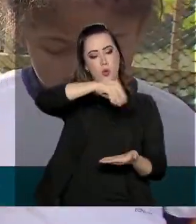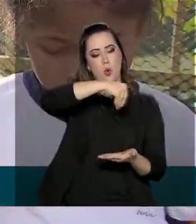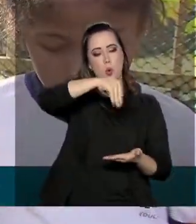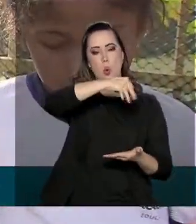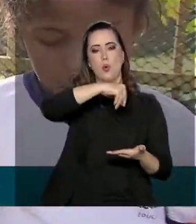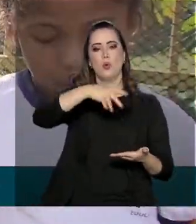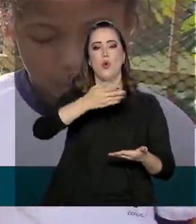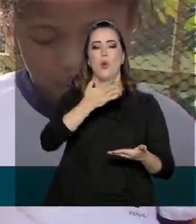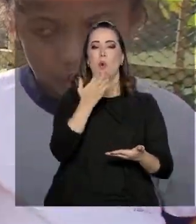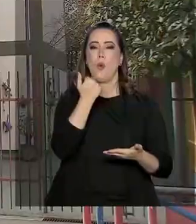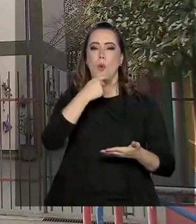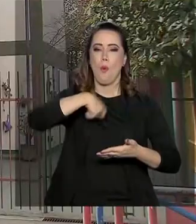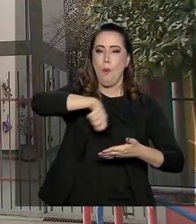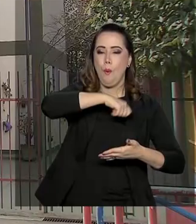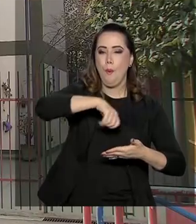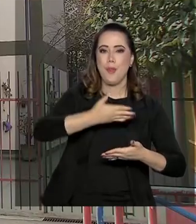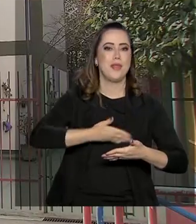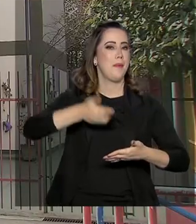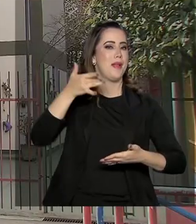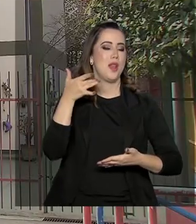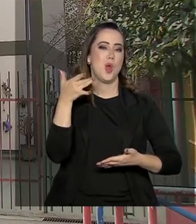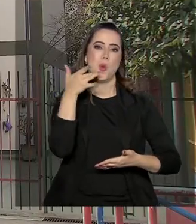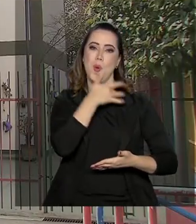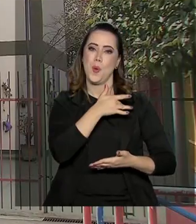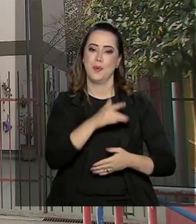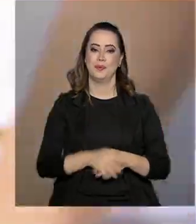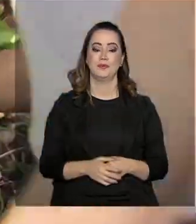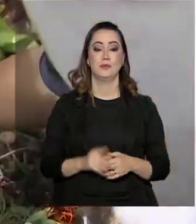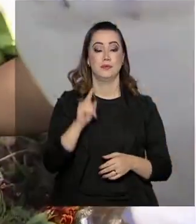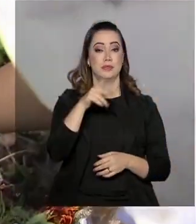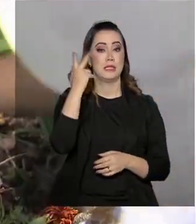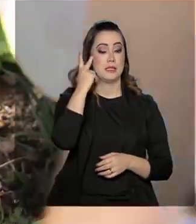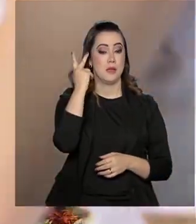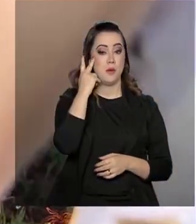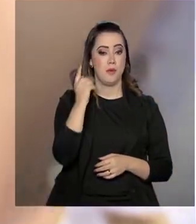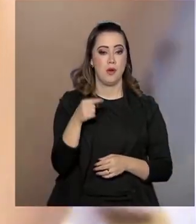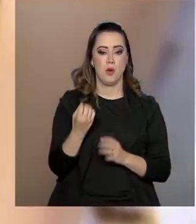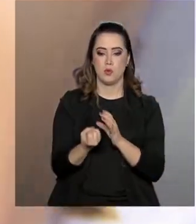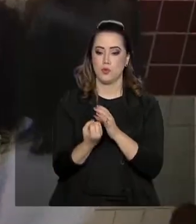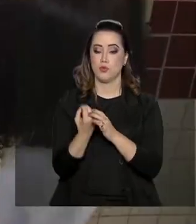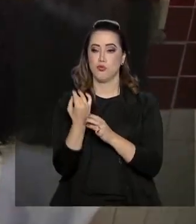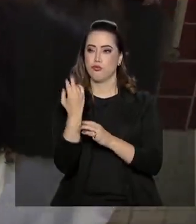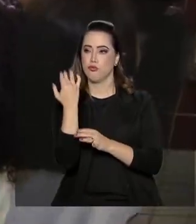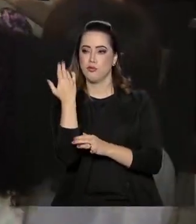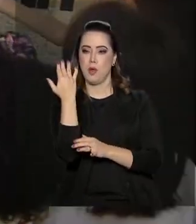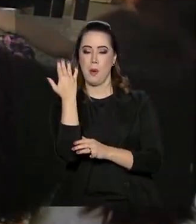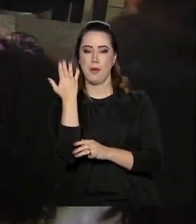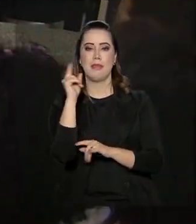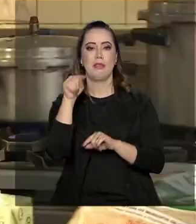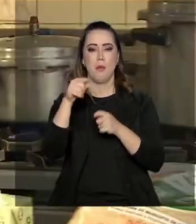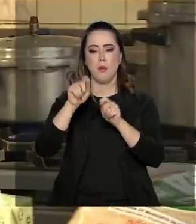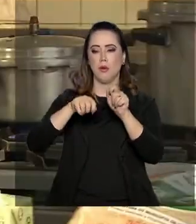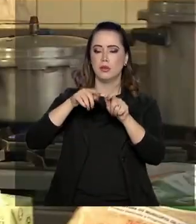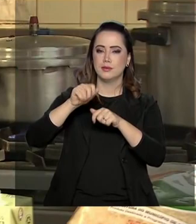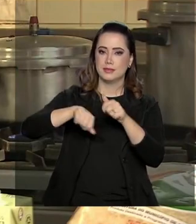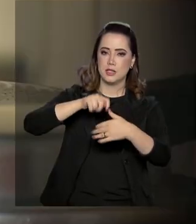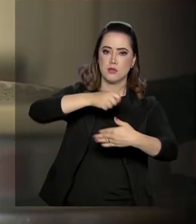comida ficar gostosa. Nessa escola, na Zona Oeste de São Paulo, o que nasce na horta vai para a panela.